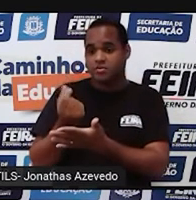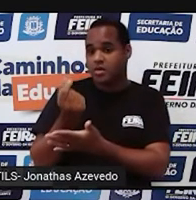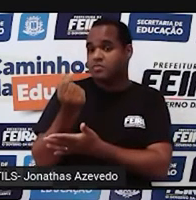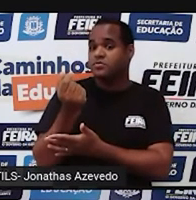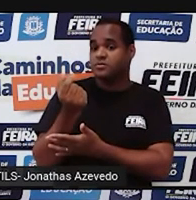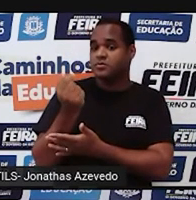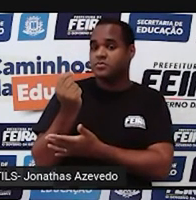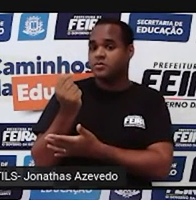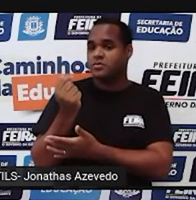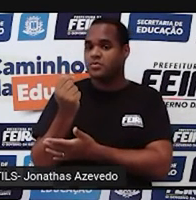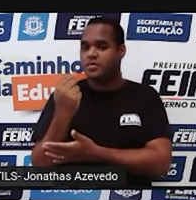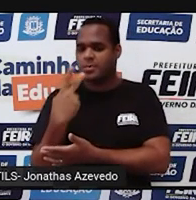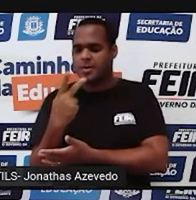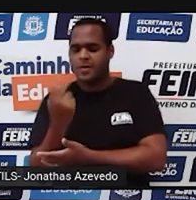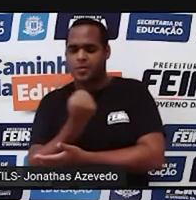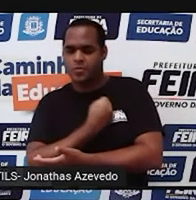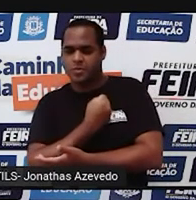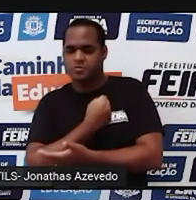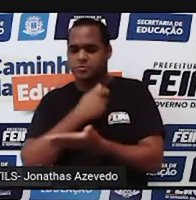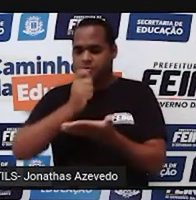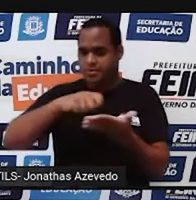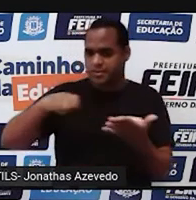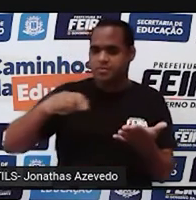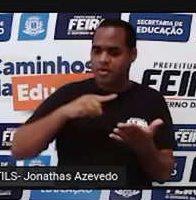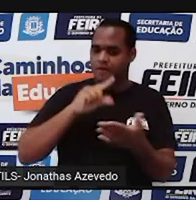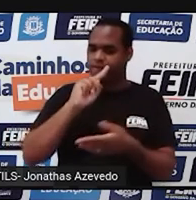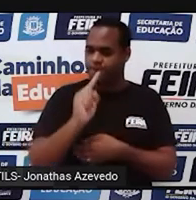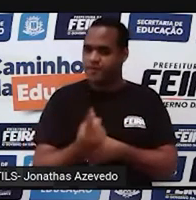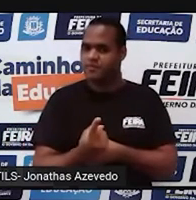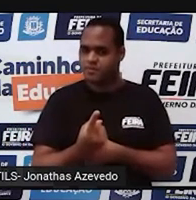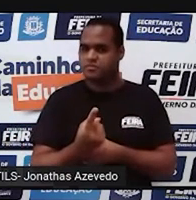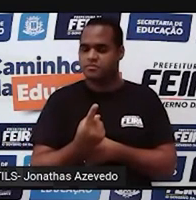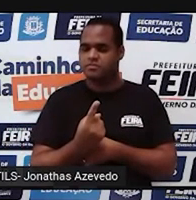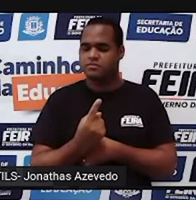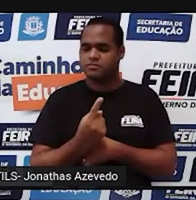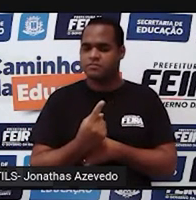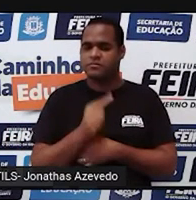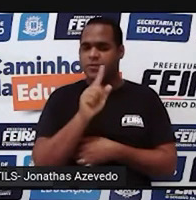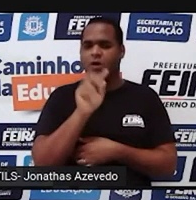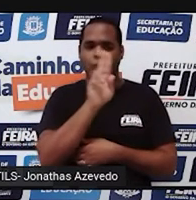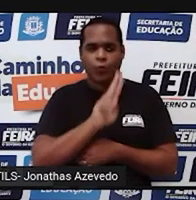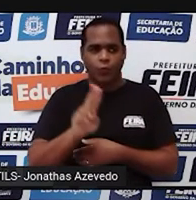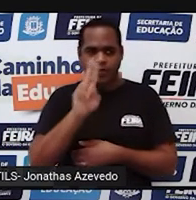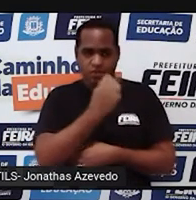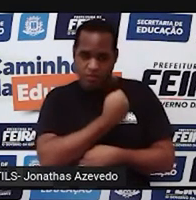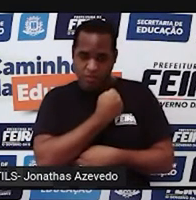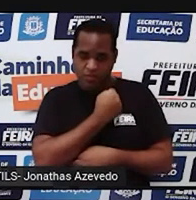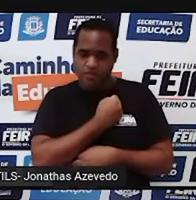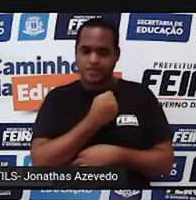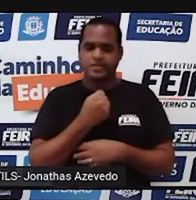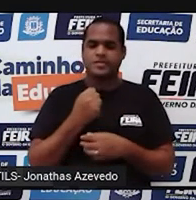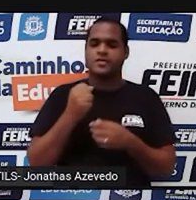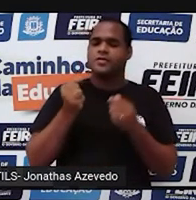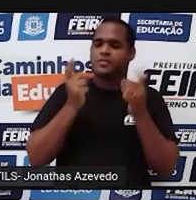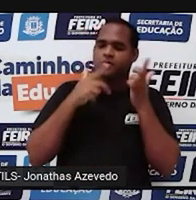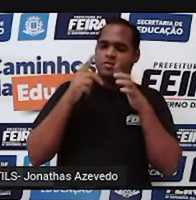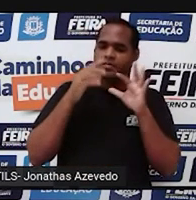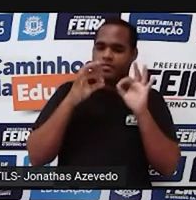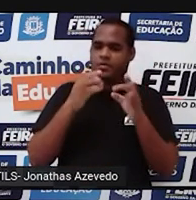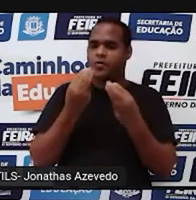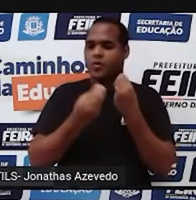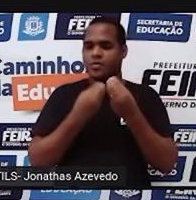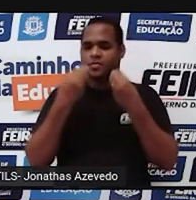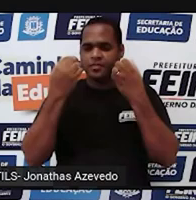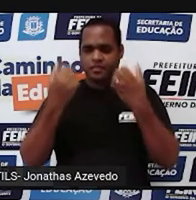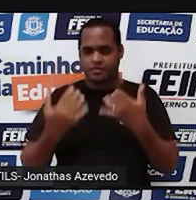é um número escrito com vírgula, tá? E a gente usa esses números para medidas que